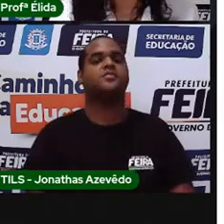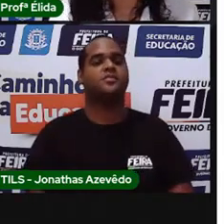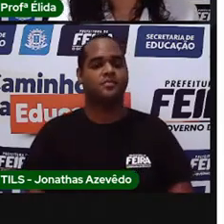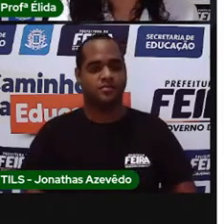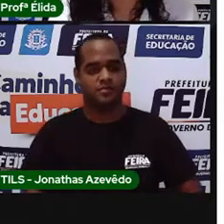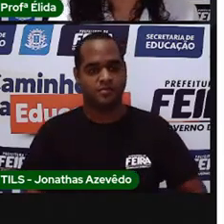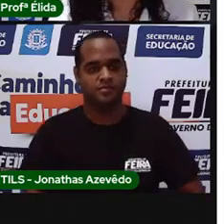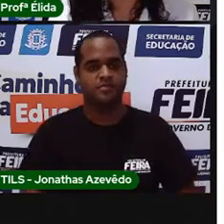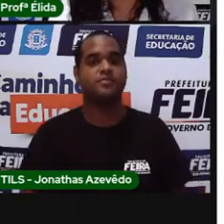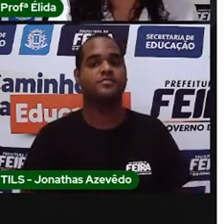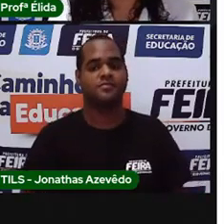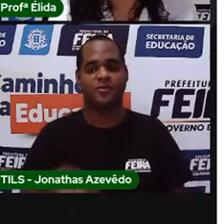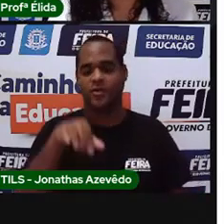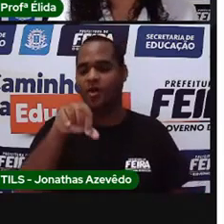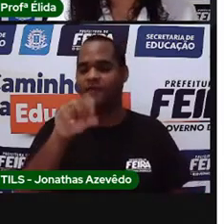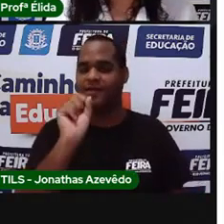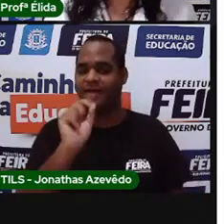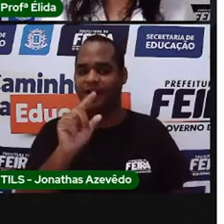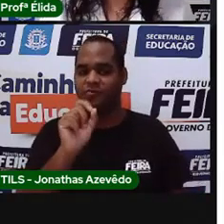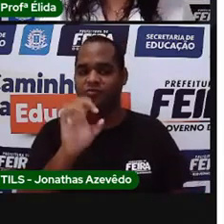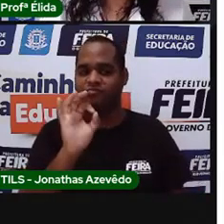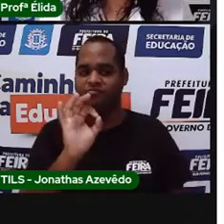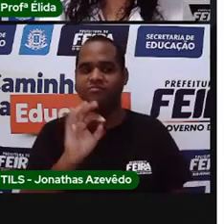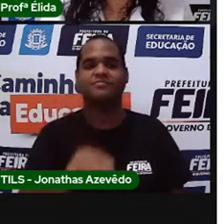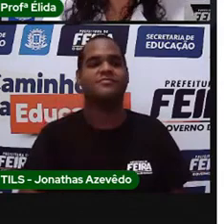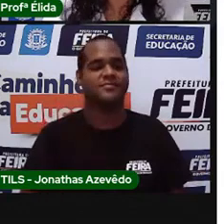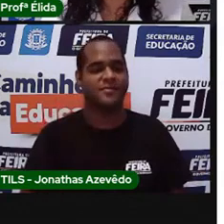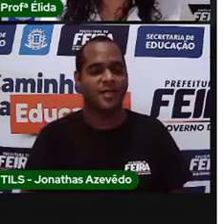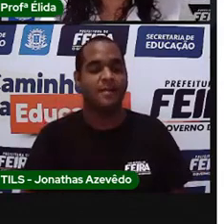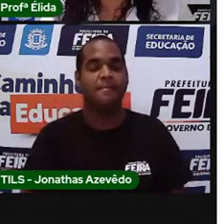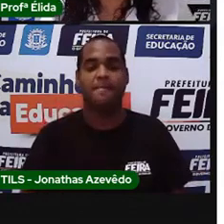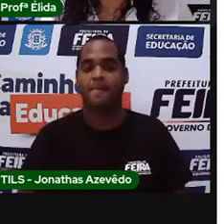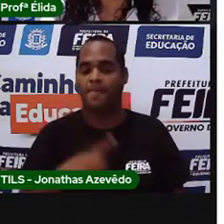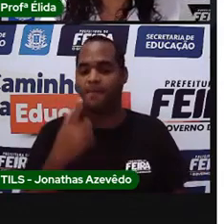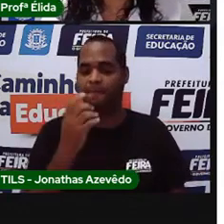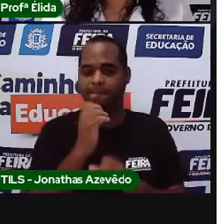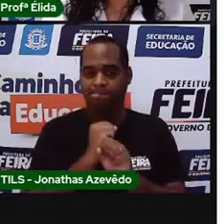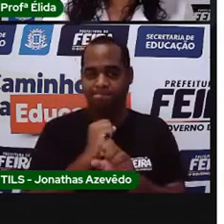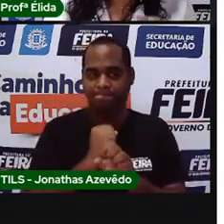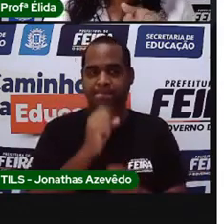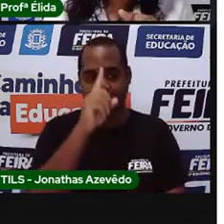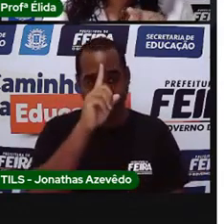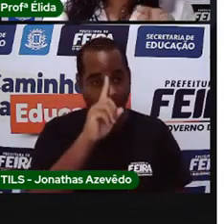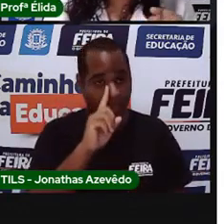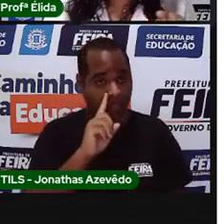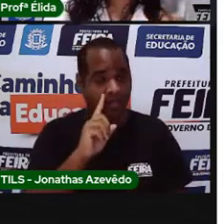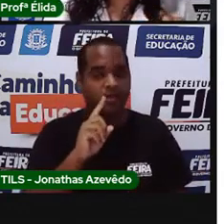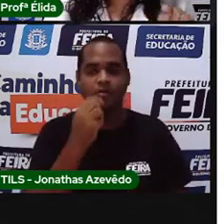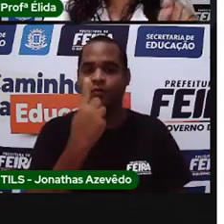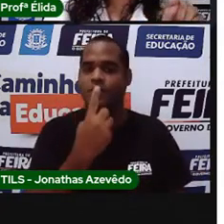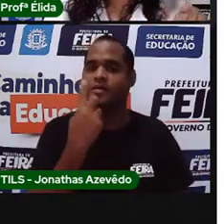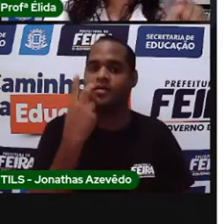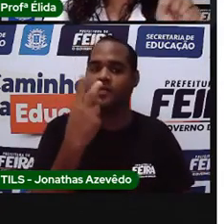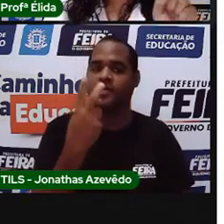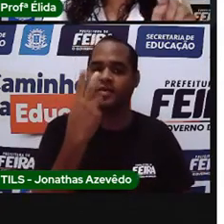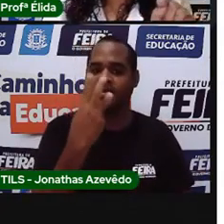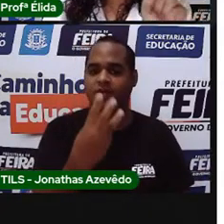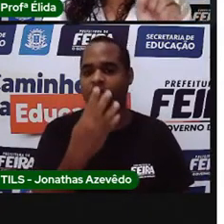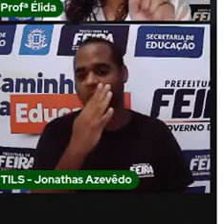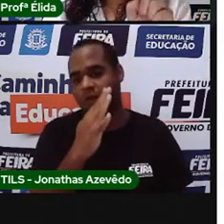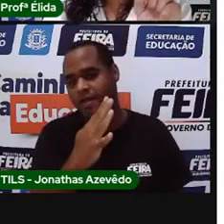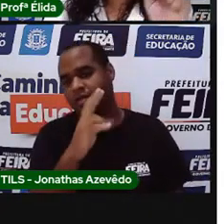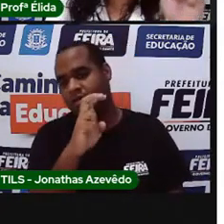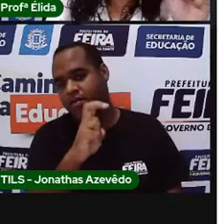Nove bolinhas azuis. E agora, vamos contar as amarelas? Uma, duas, três,